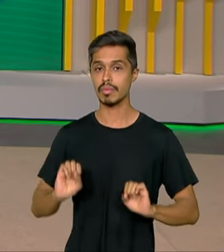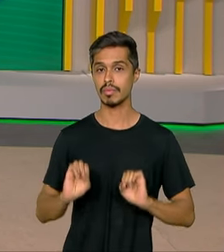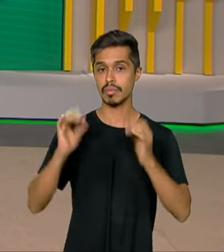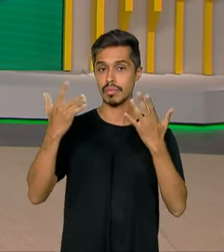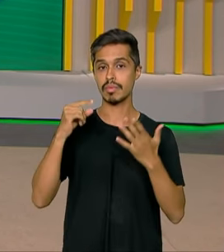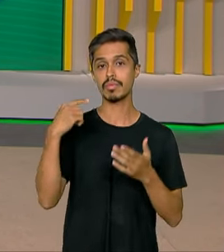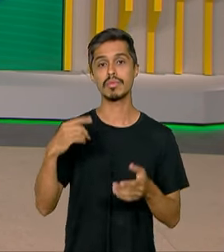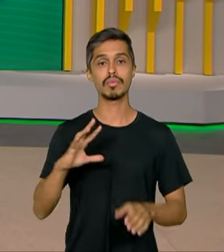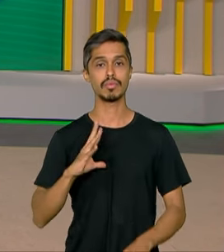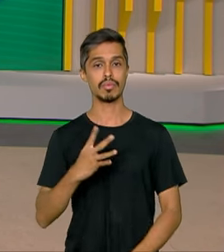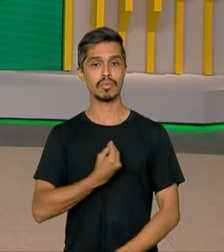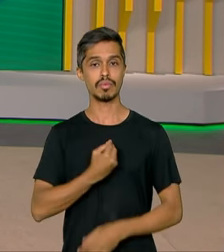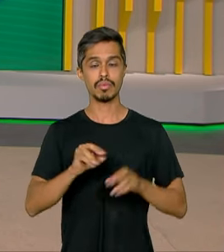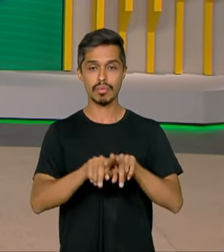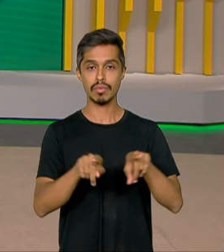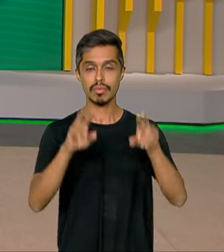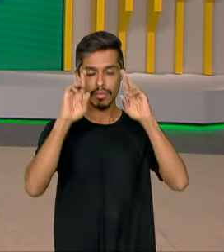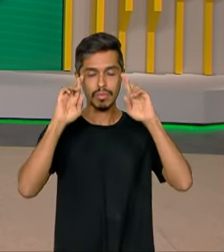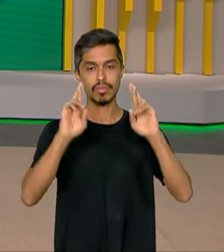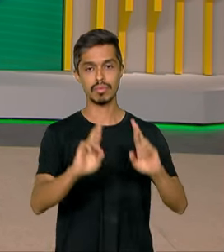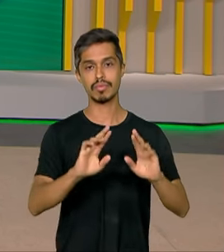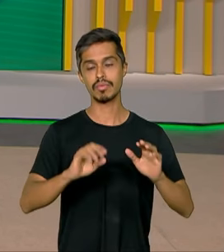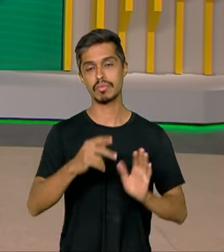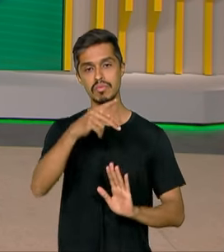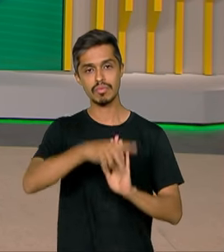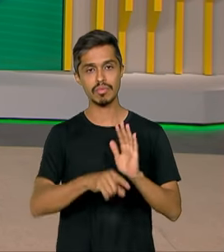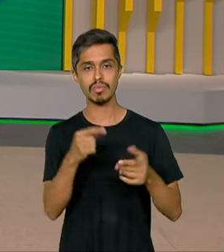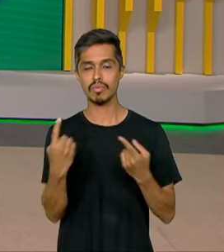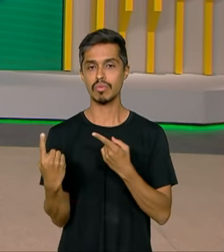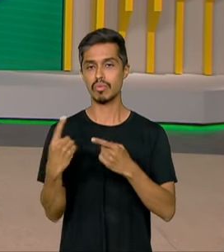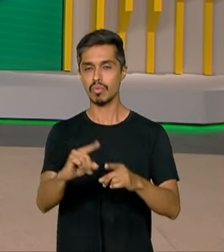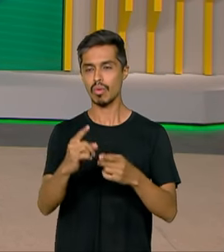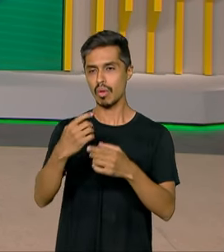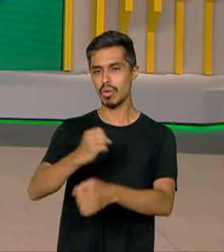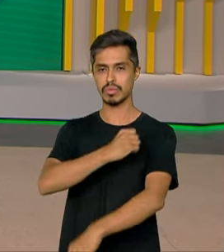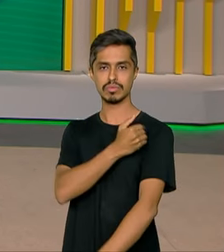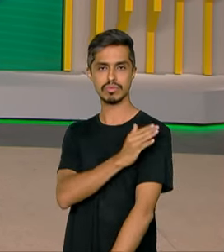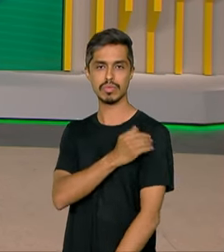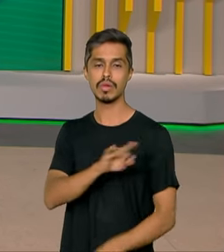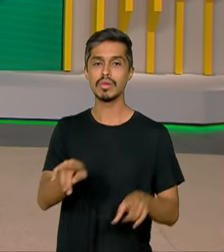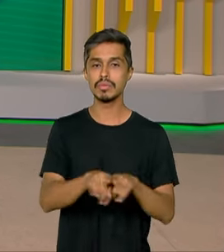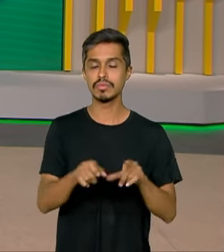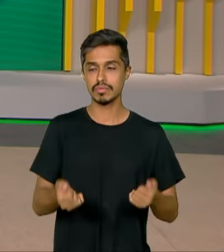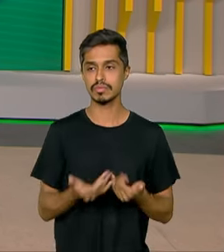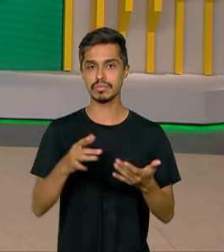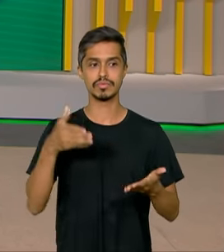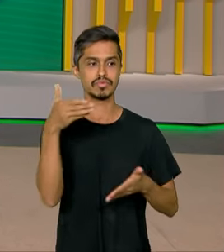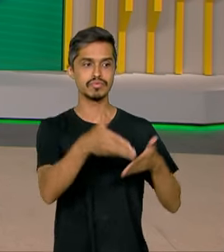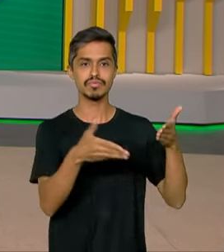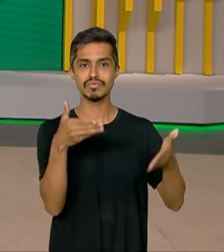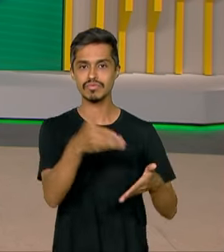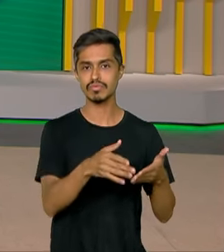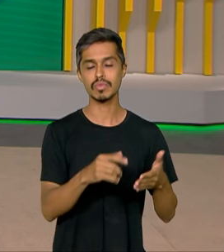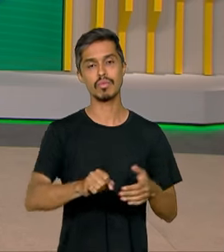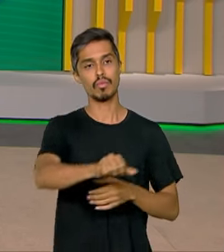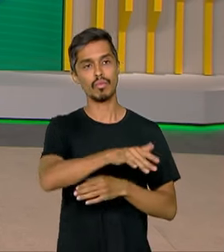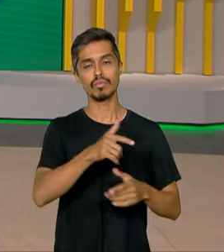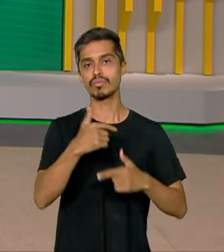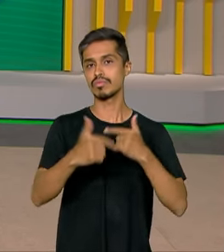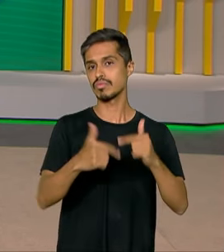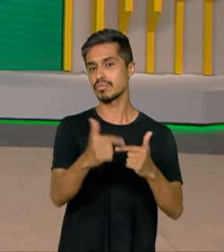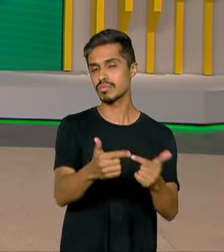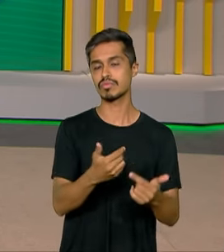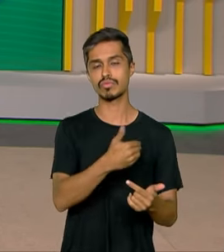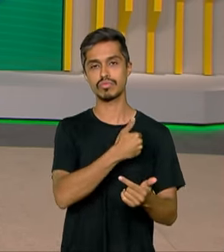Travesti e Respeito, que visa combater a discriminação e garantir o acesso dessa população aos serviços